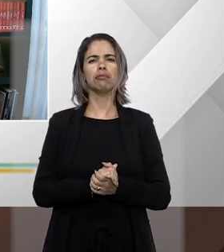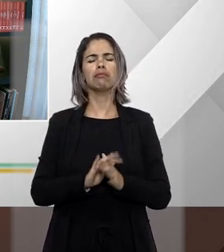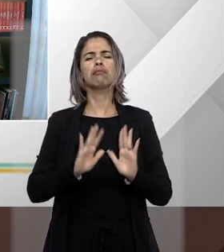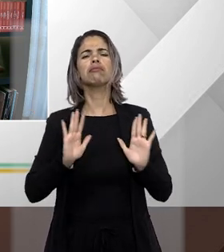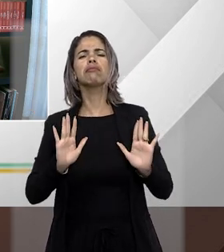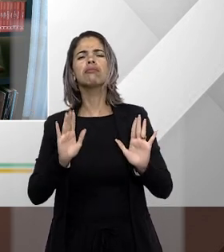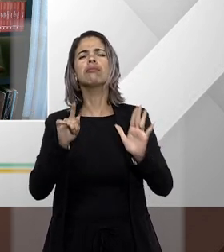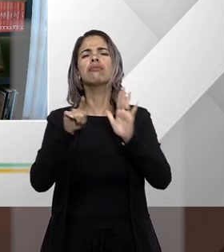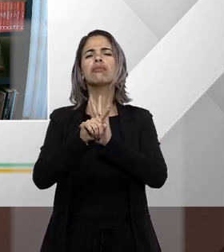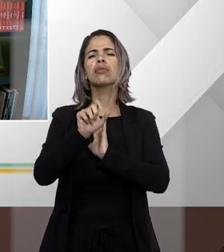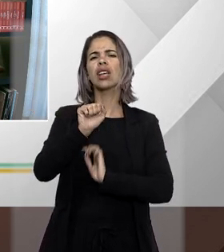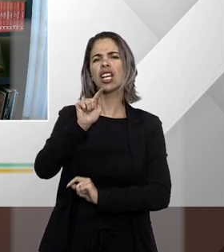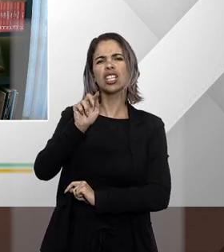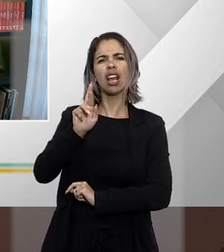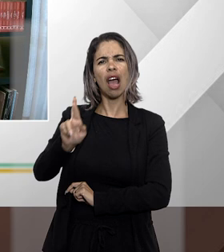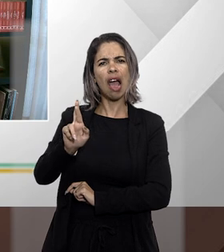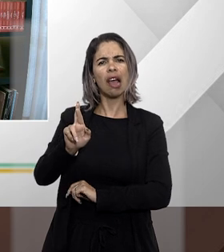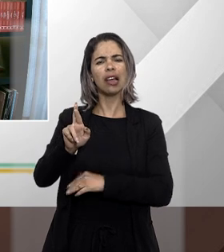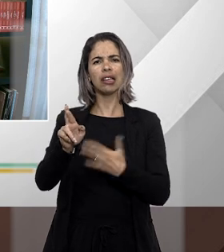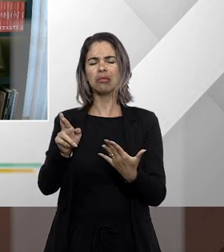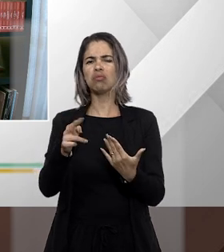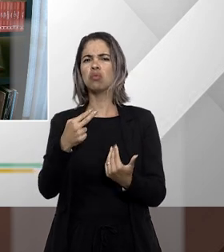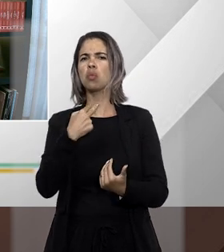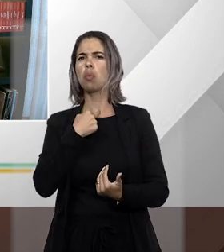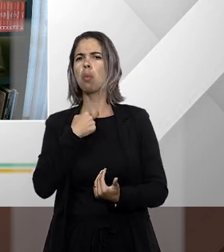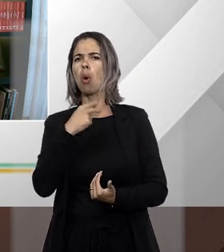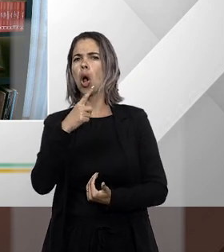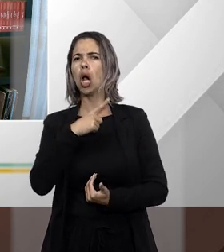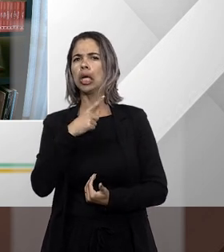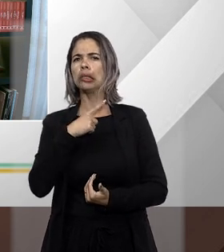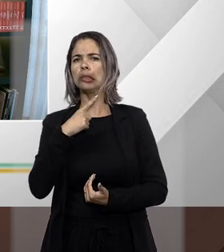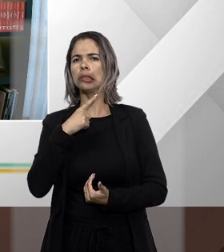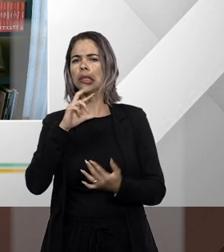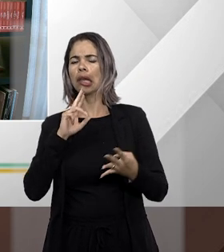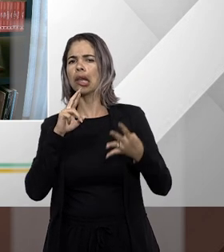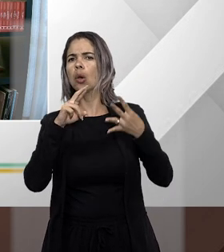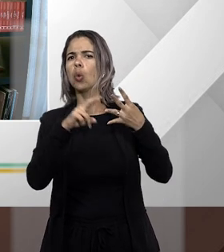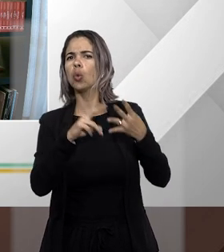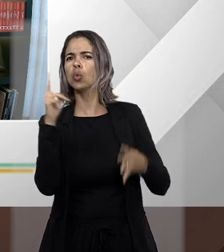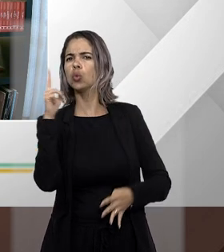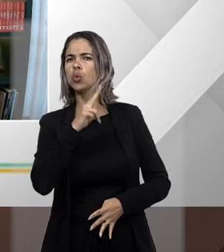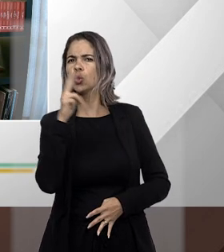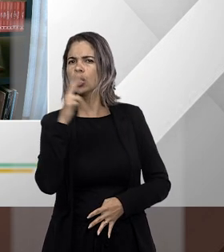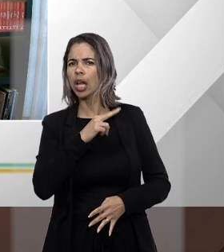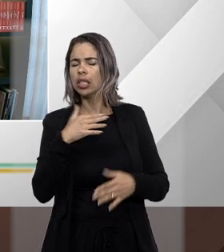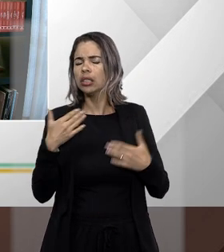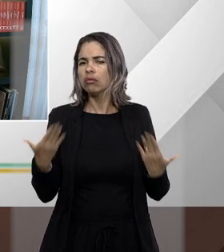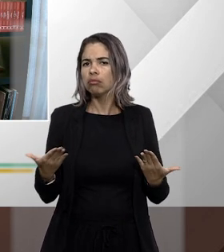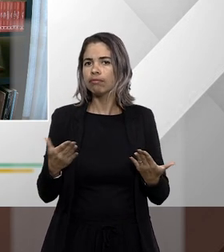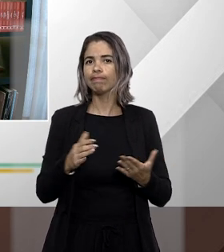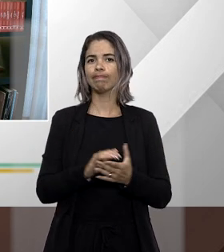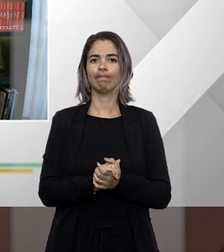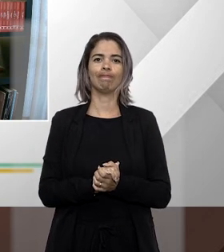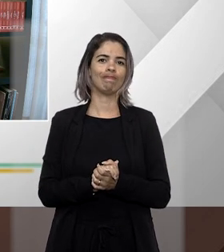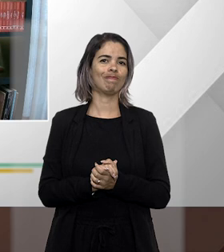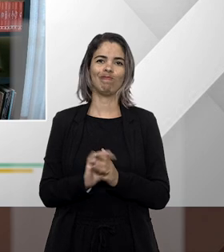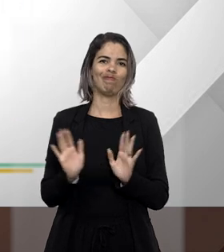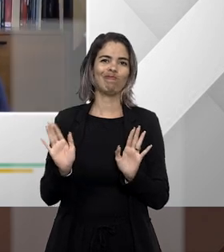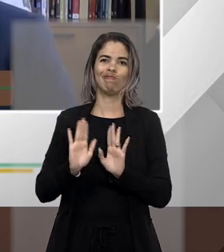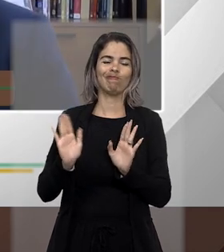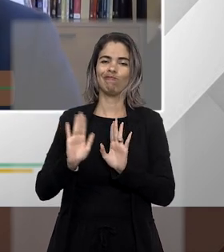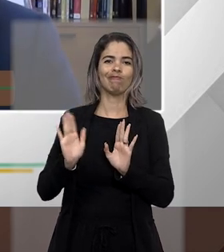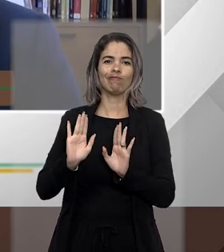ordinário em uma ação de mandato de segurança não via de regra não via de regra o recurso cabível seria o agravo